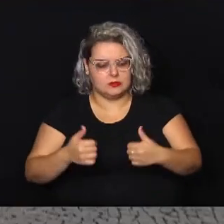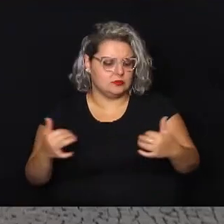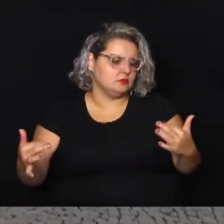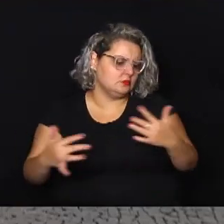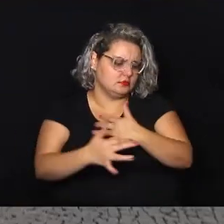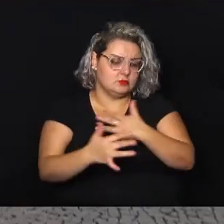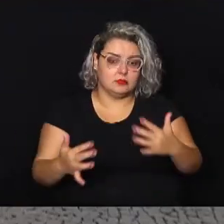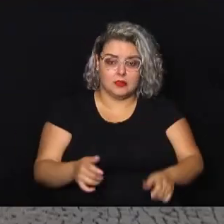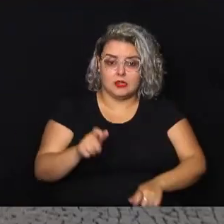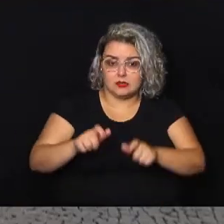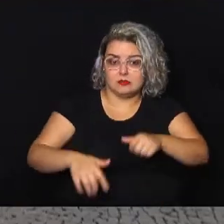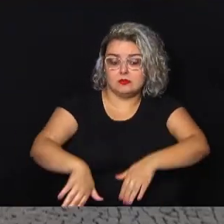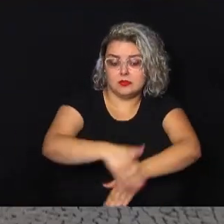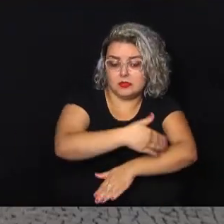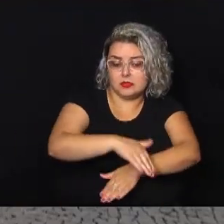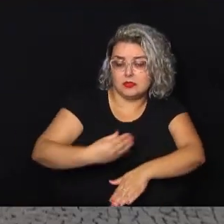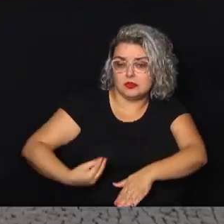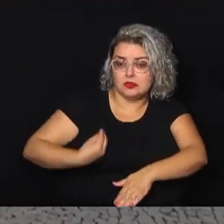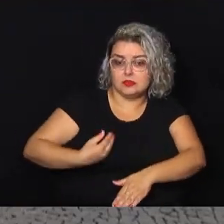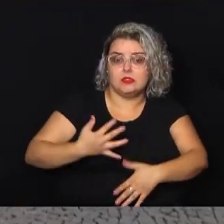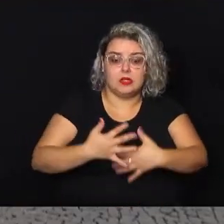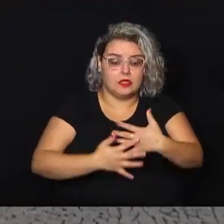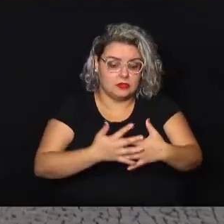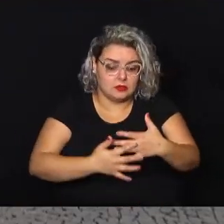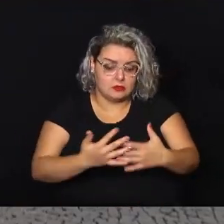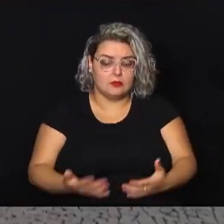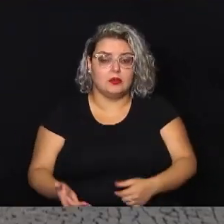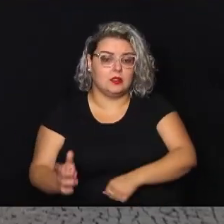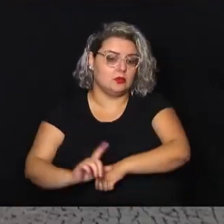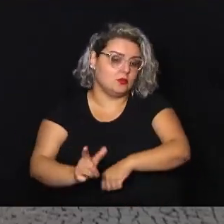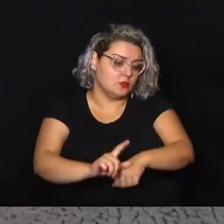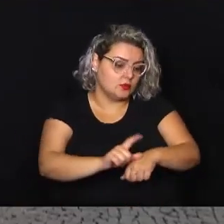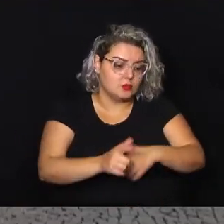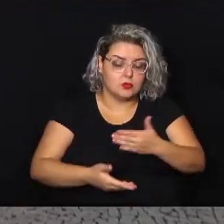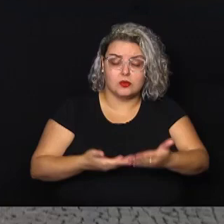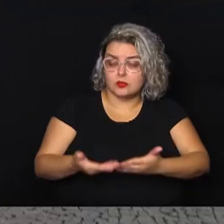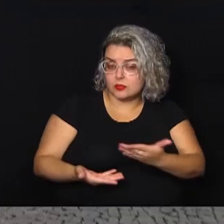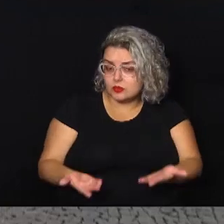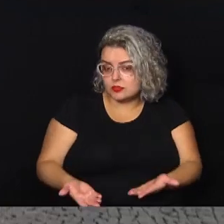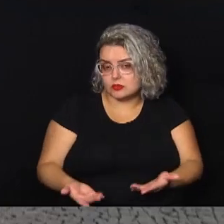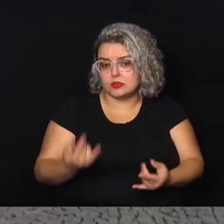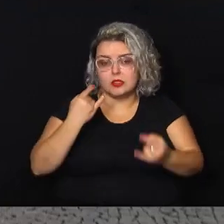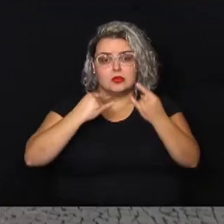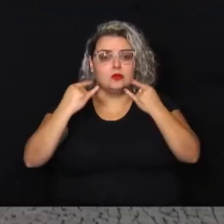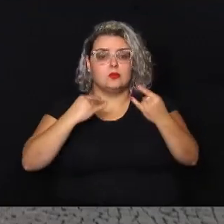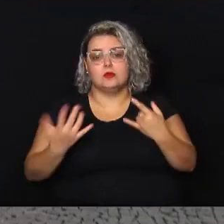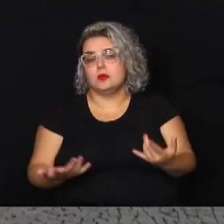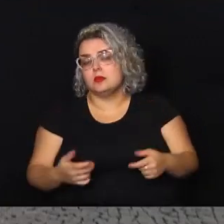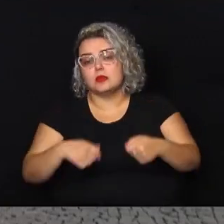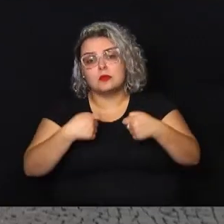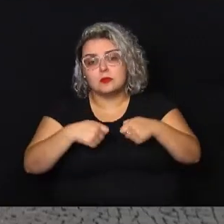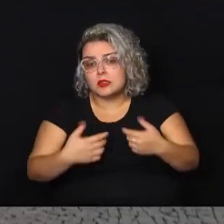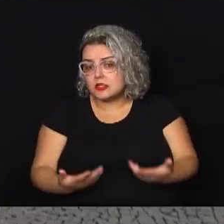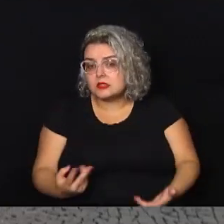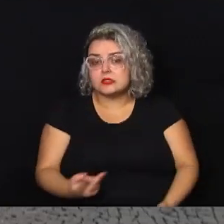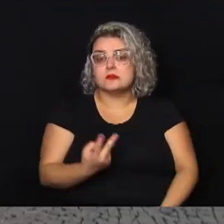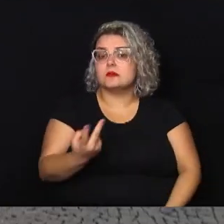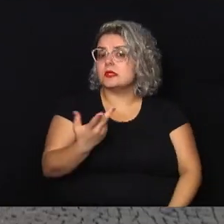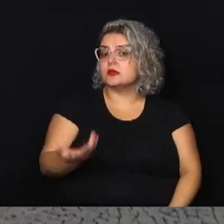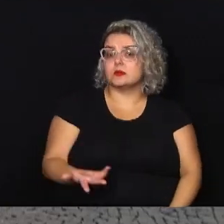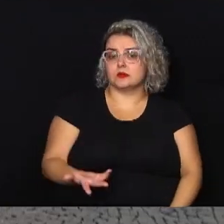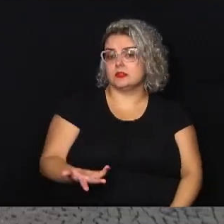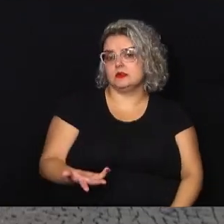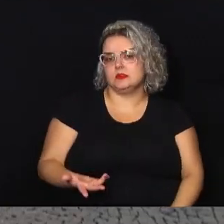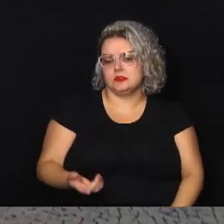que atrapalham o seu comércio, o seu negócio. Então, gente precisa atrair uma população que precise e valorize essa